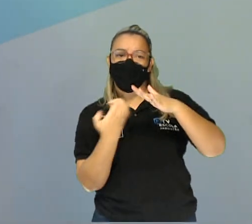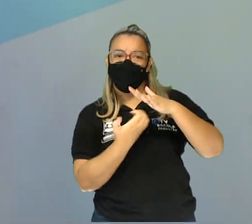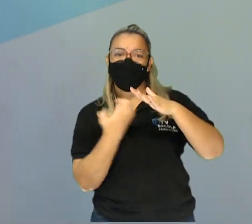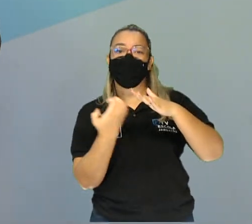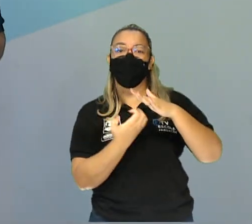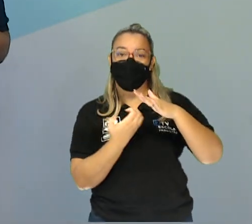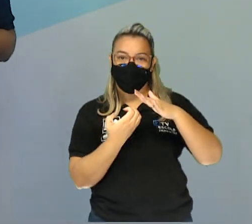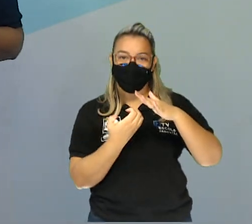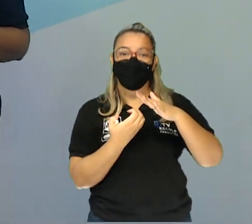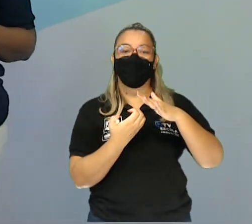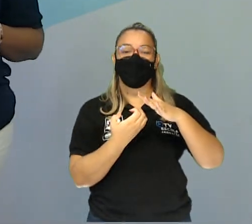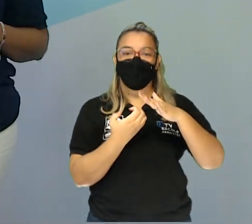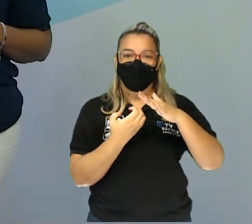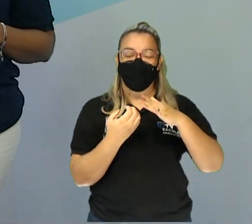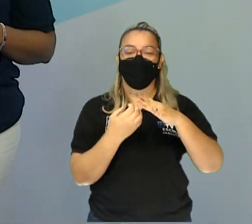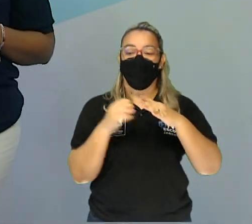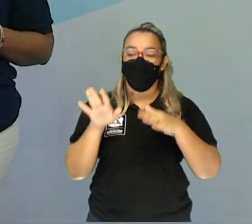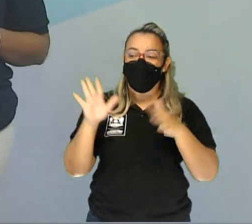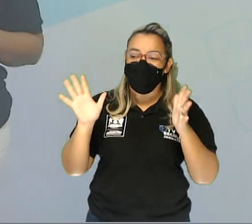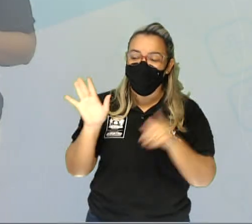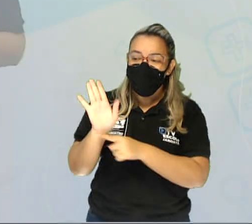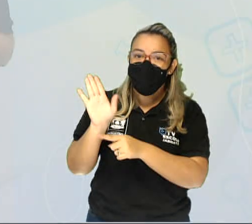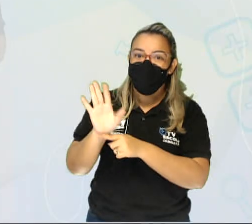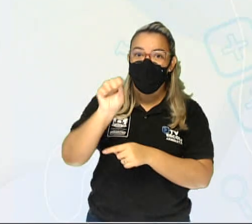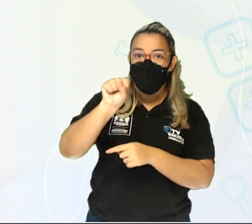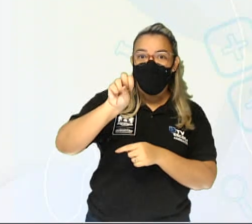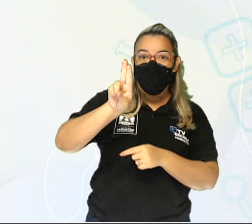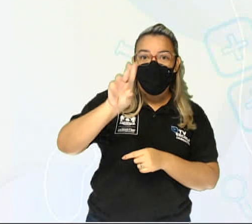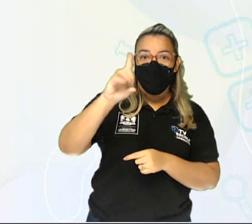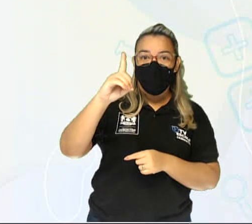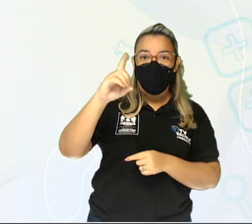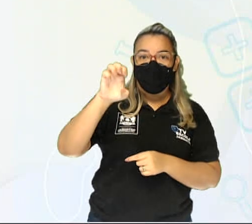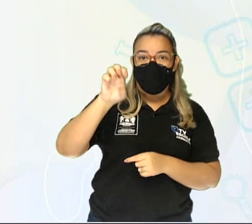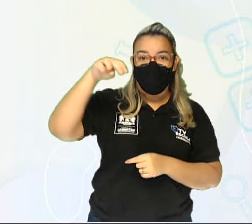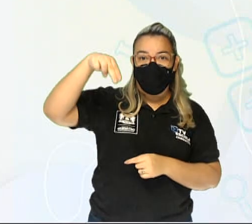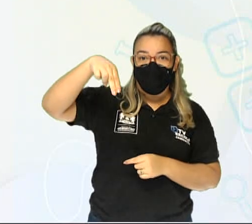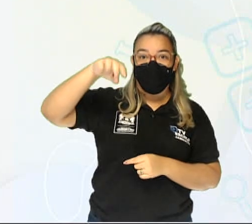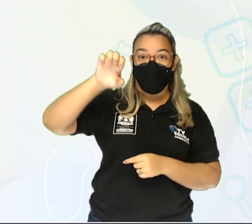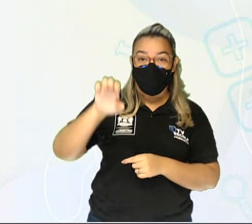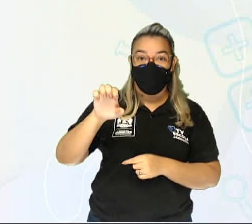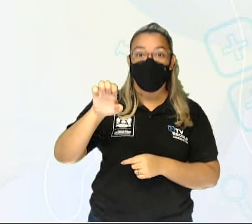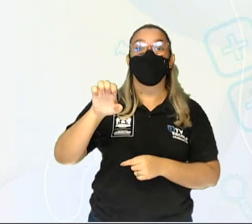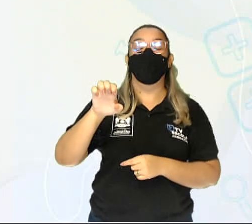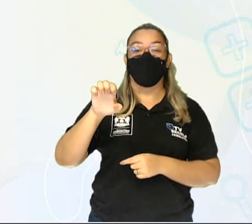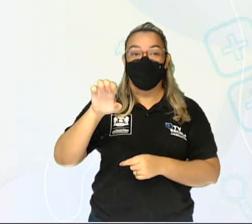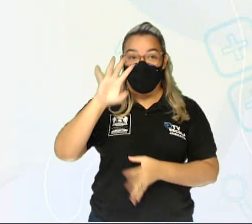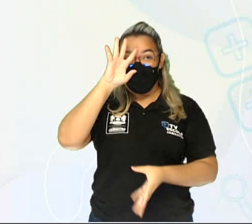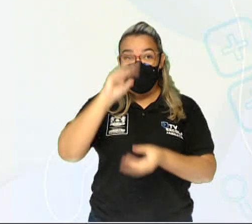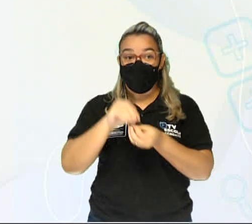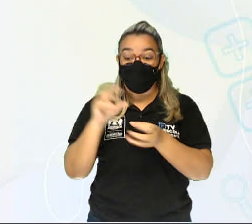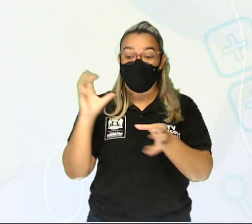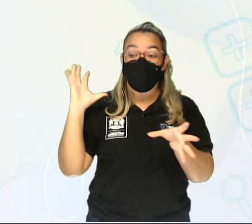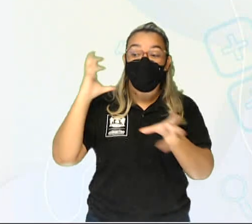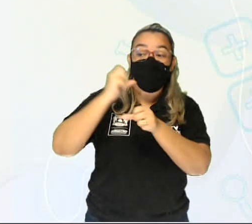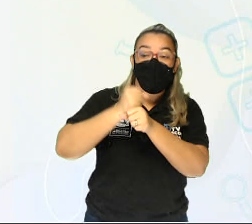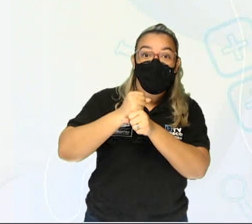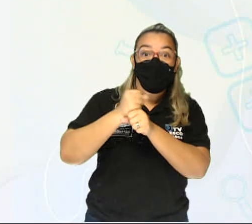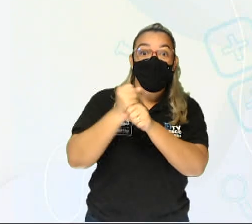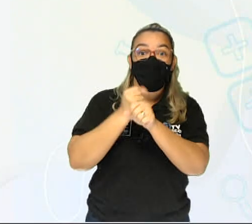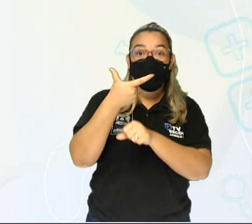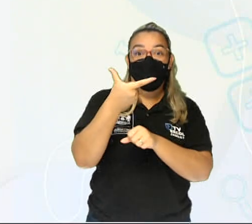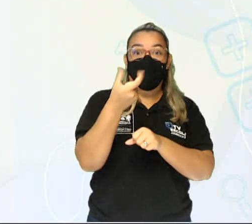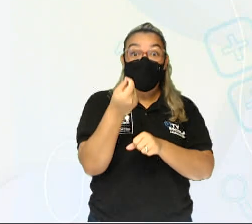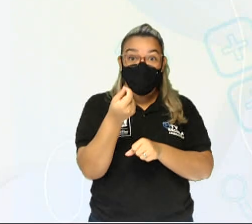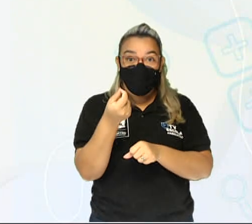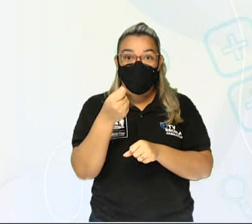apoio da Sudene. Tudo isso fez com que, em apenas 20 anos, a população de prazeres aumentasse em